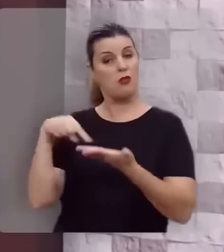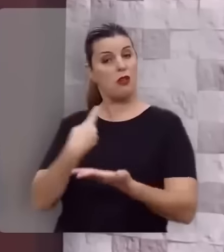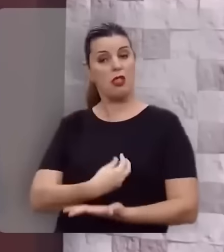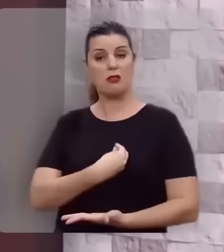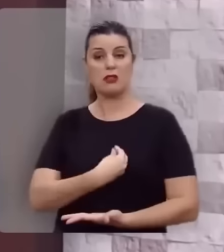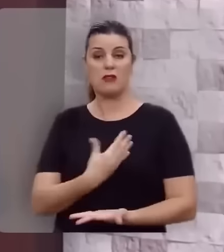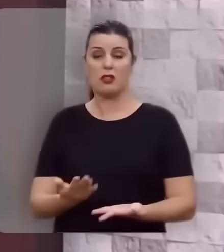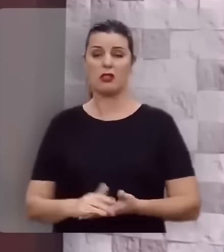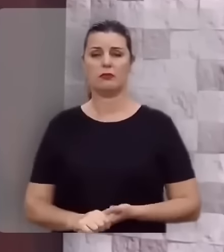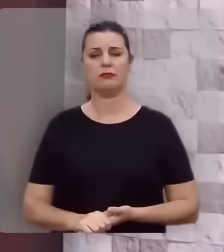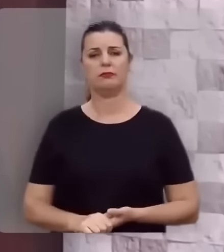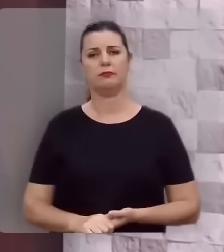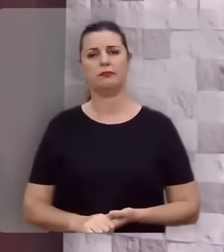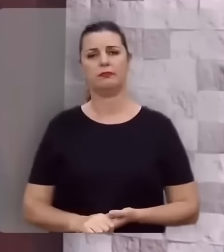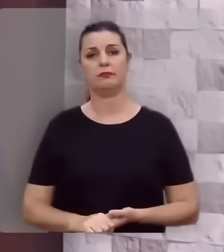você.